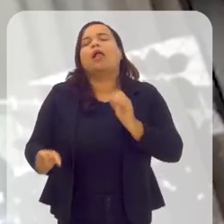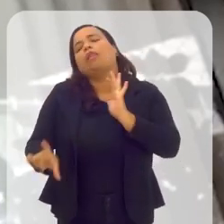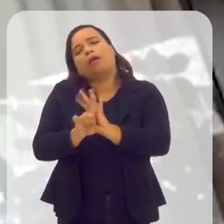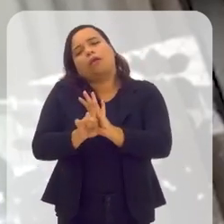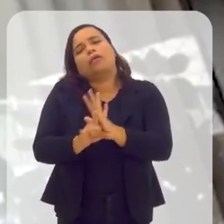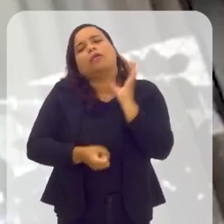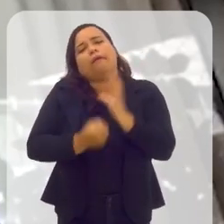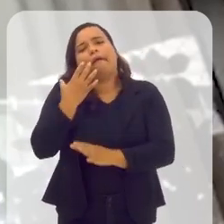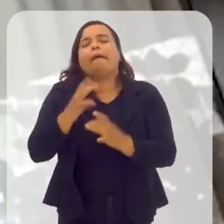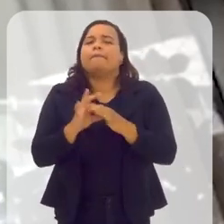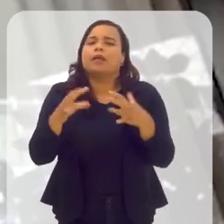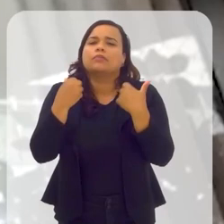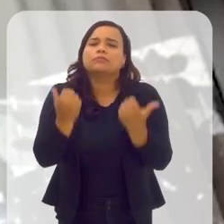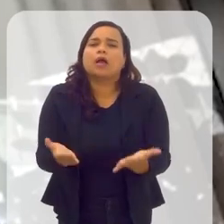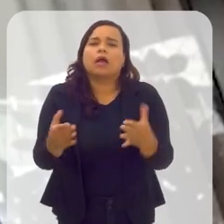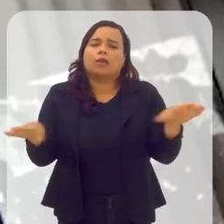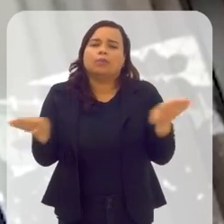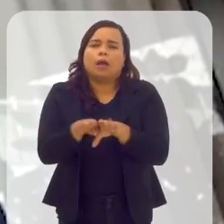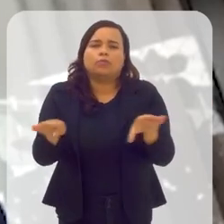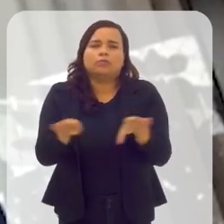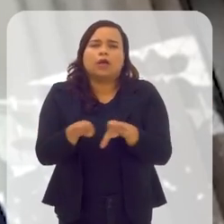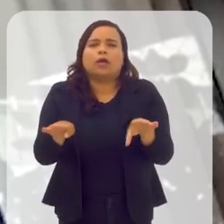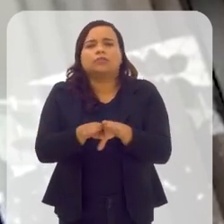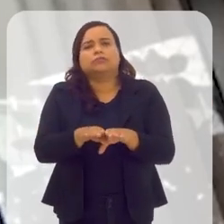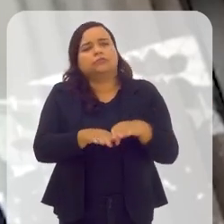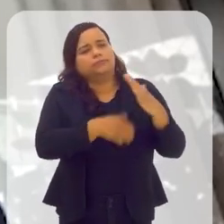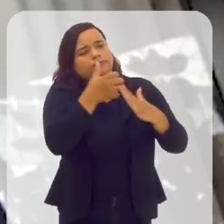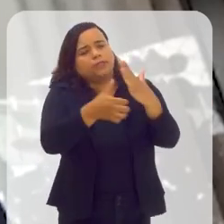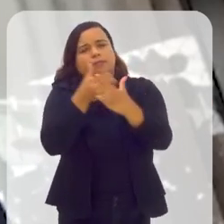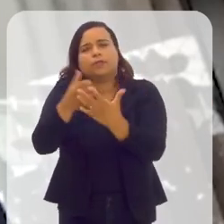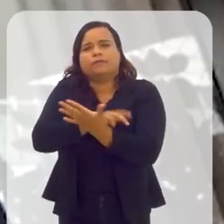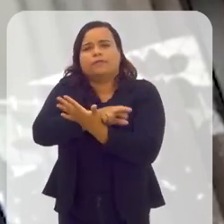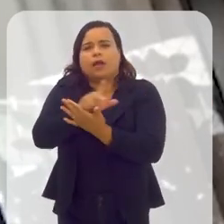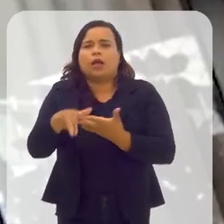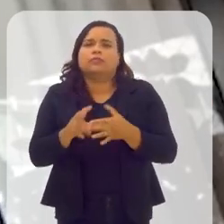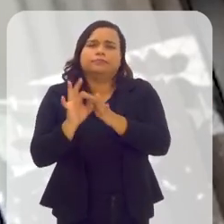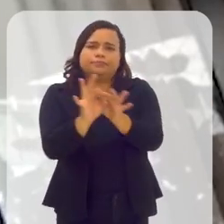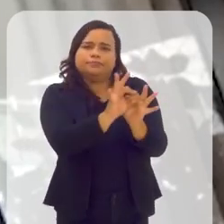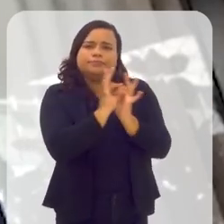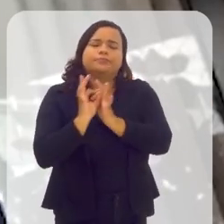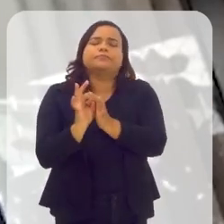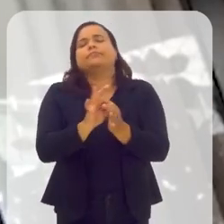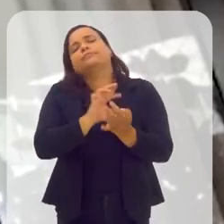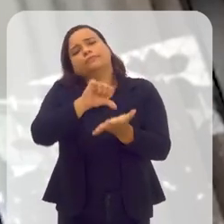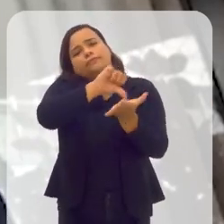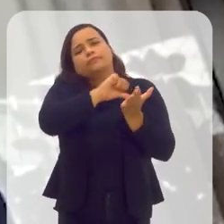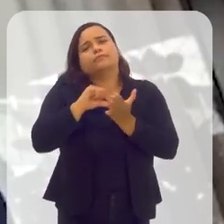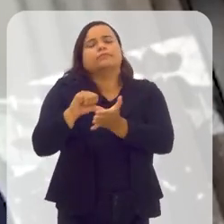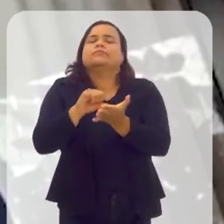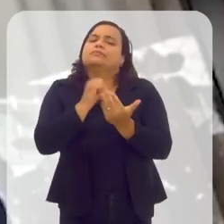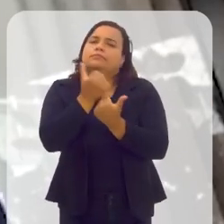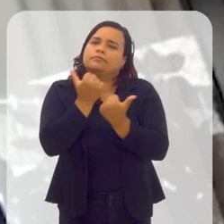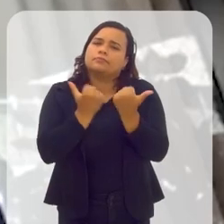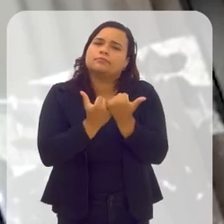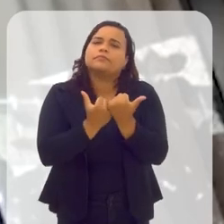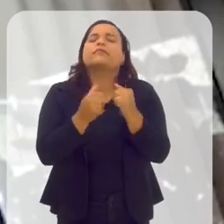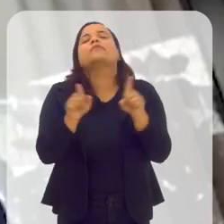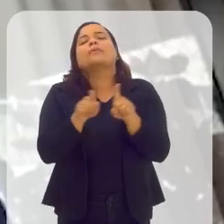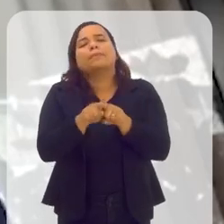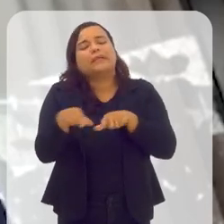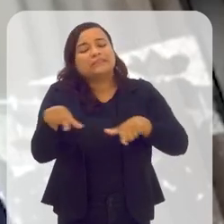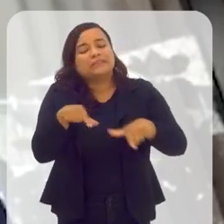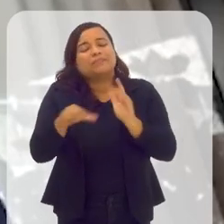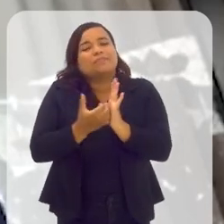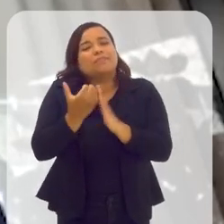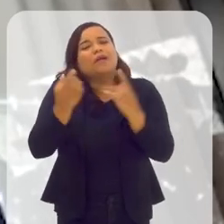que permita, pelo menos, a igualdade entre cooperativas e demais empresas nos mais diversos setores, mas a gente